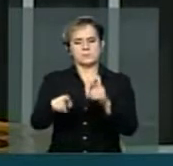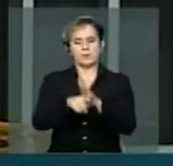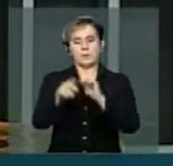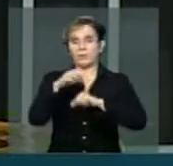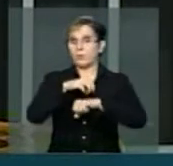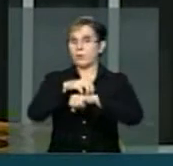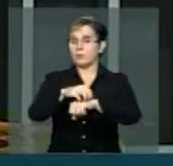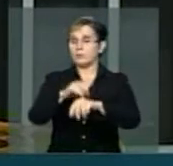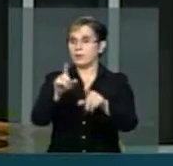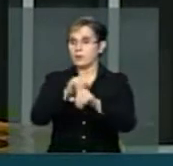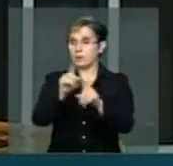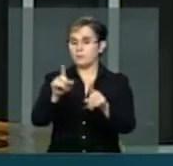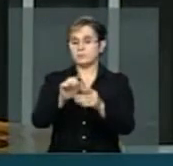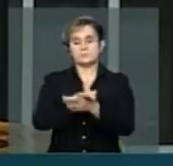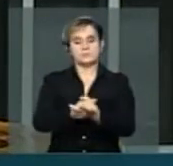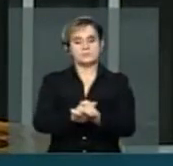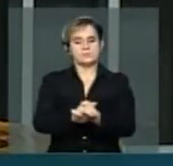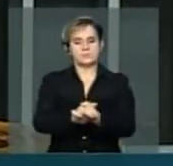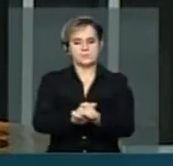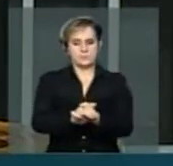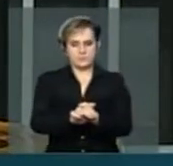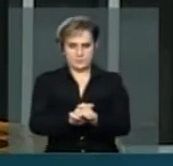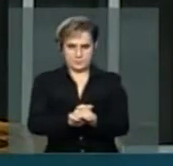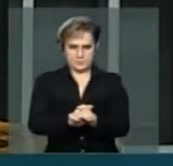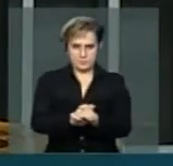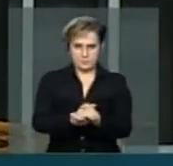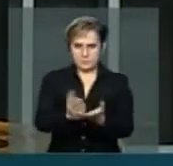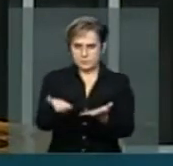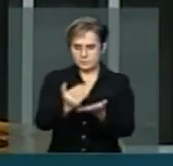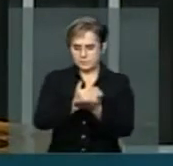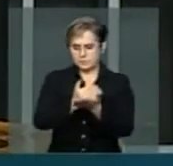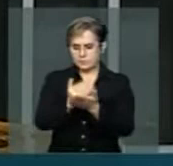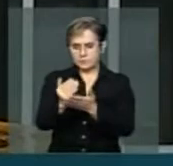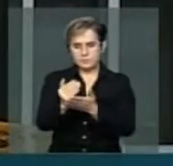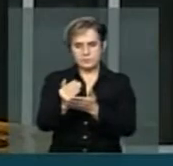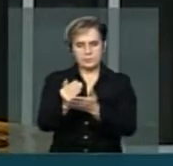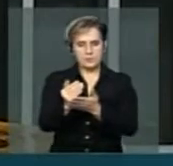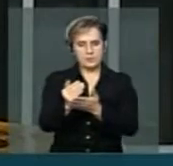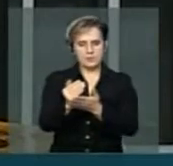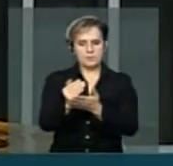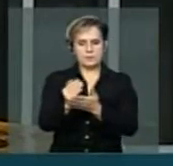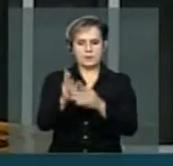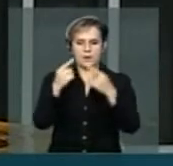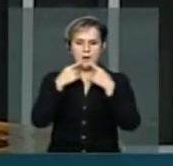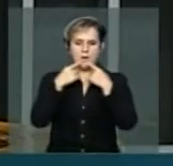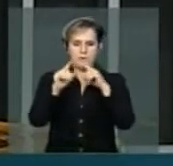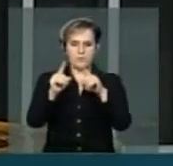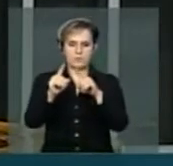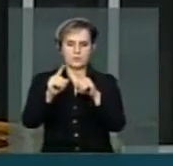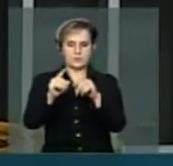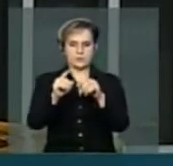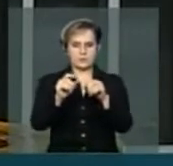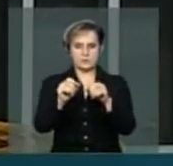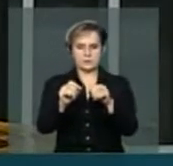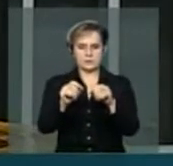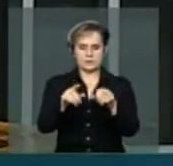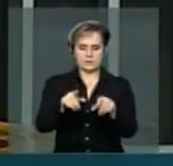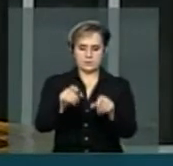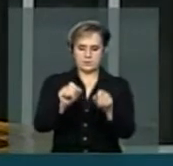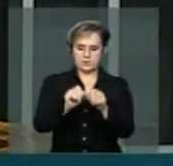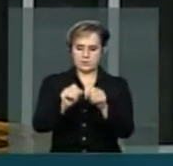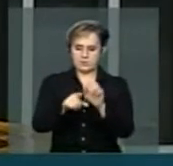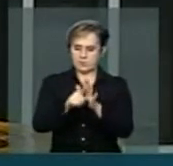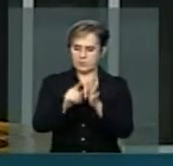transporte das nossas cidades. E começa lá, há denúncias feitas a partir de